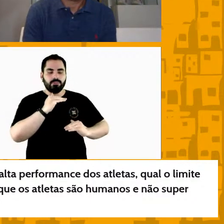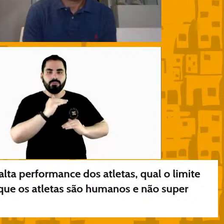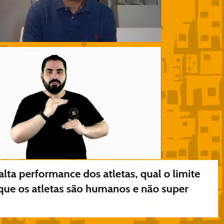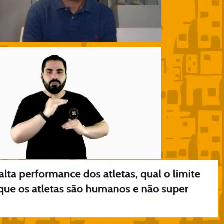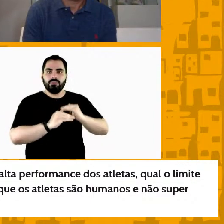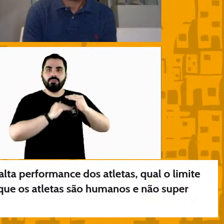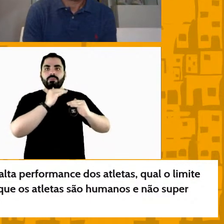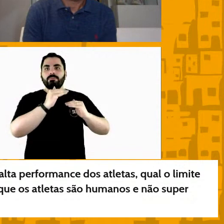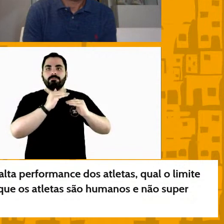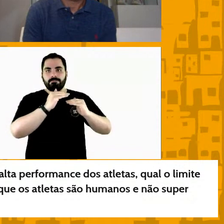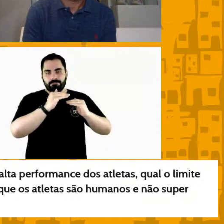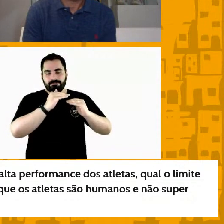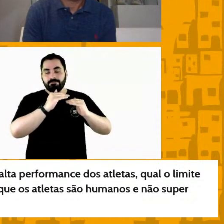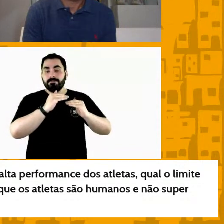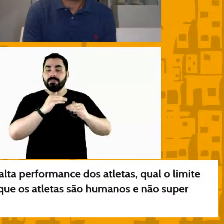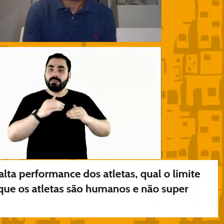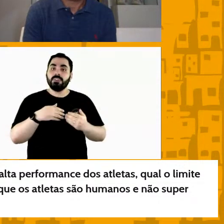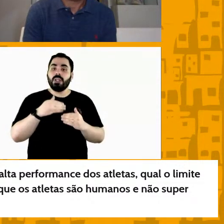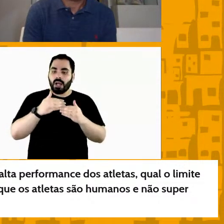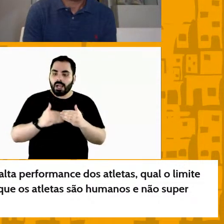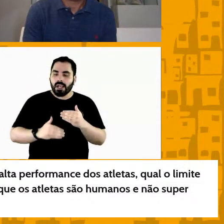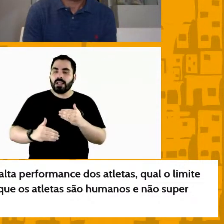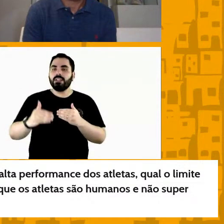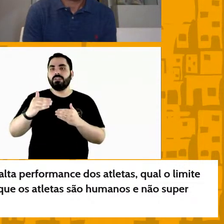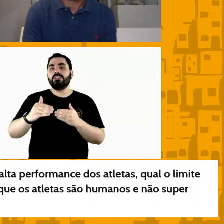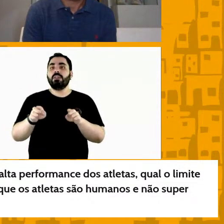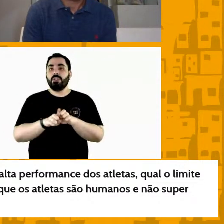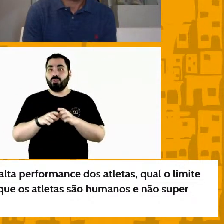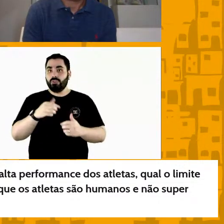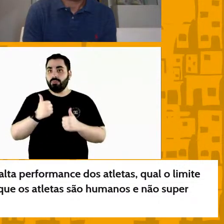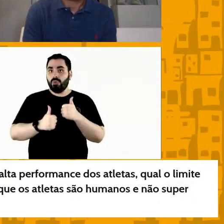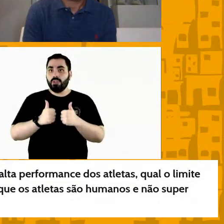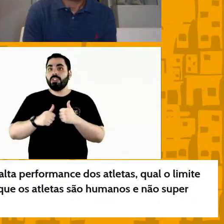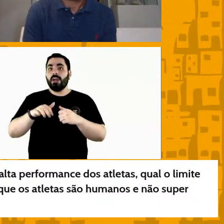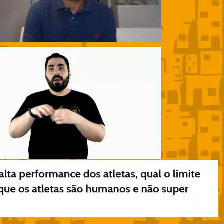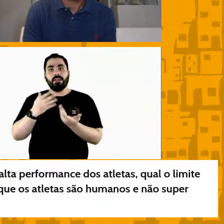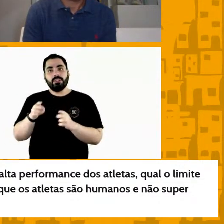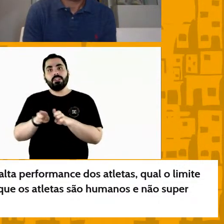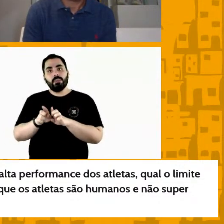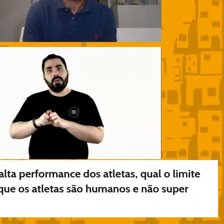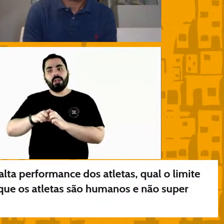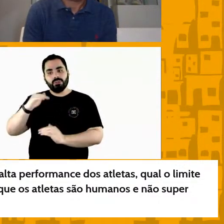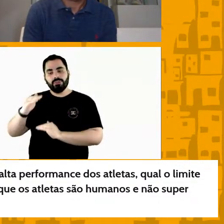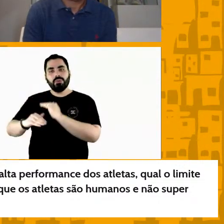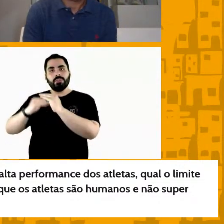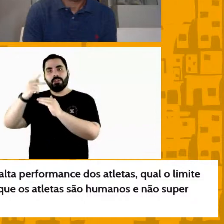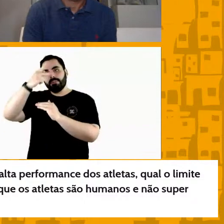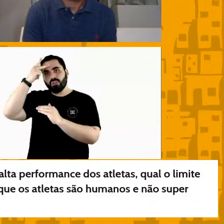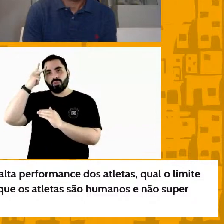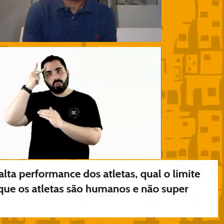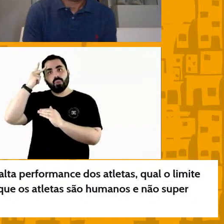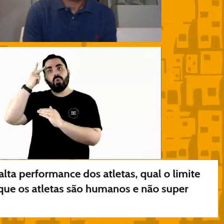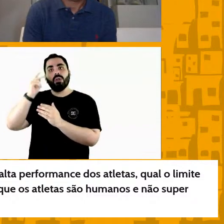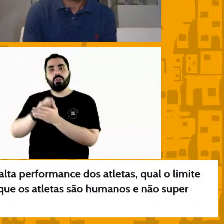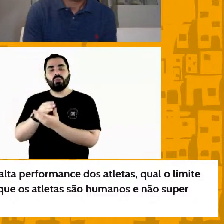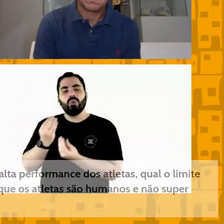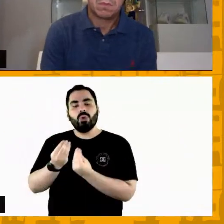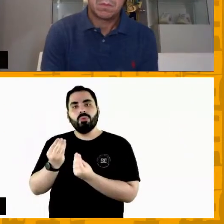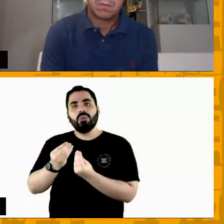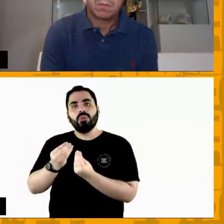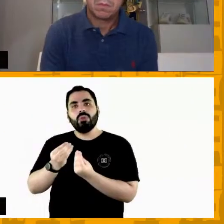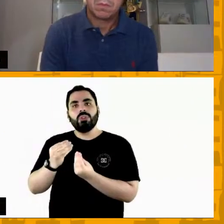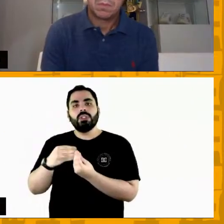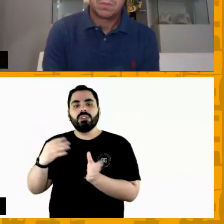falou Pablo além do esporte tem uma formação da pessoa como um todo como é que essa experiência repercute pro resto da vida sendo ele ou não